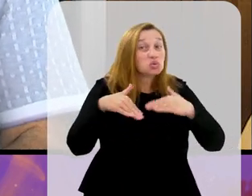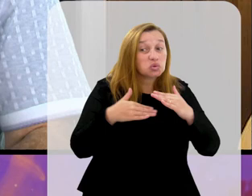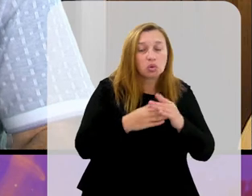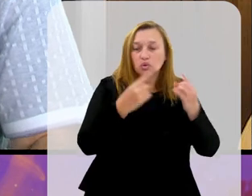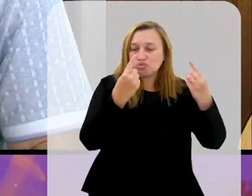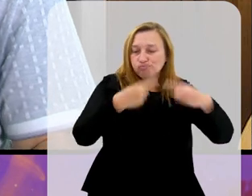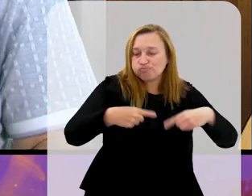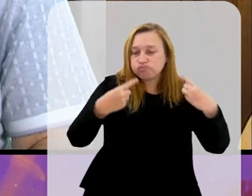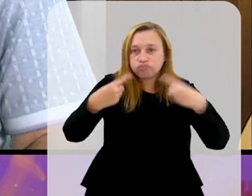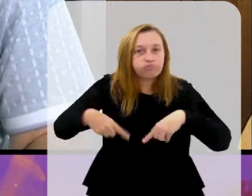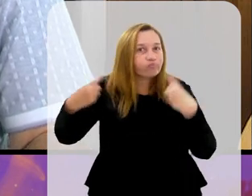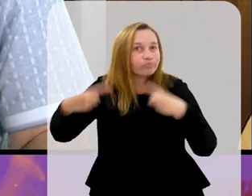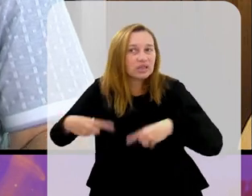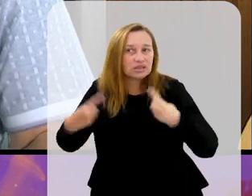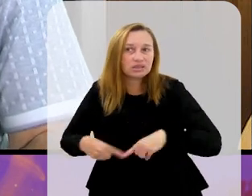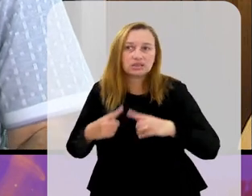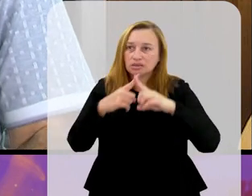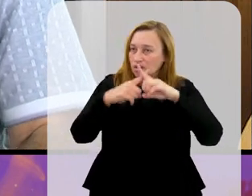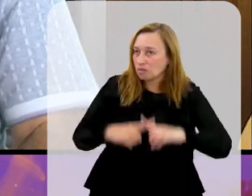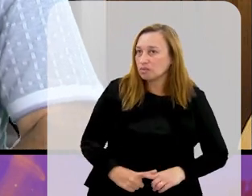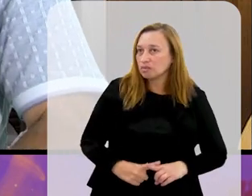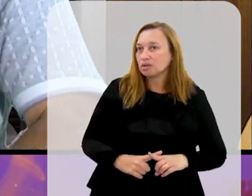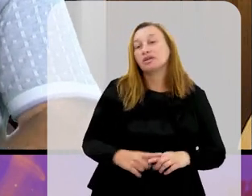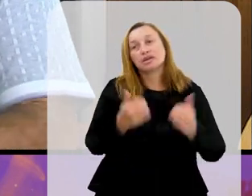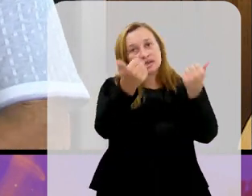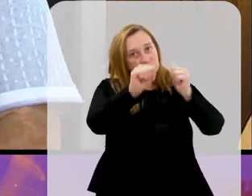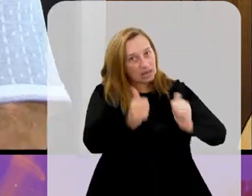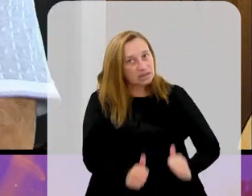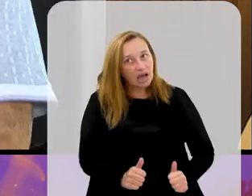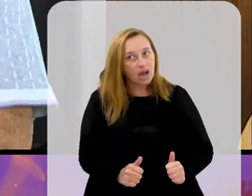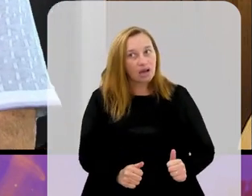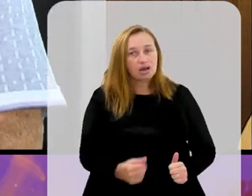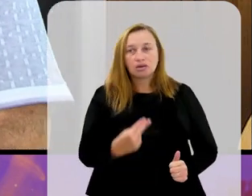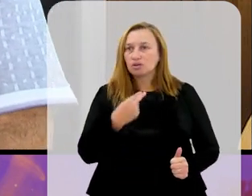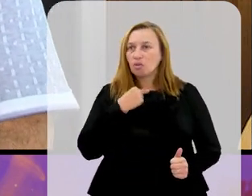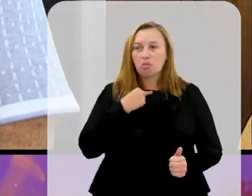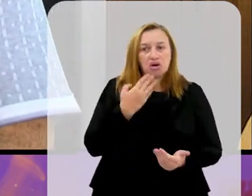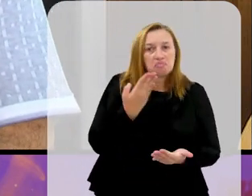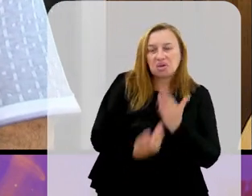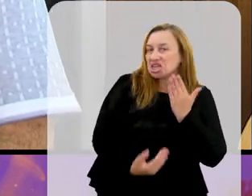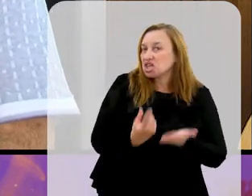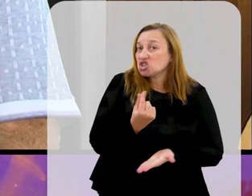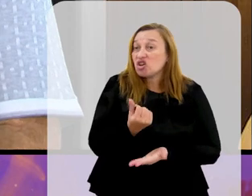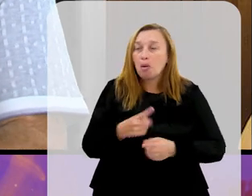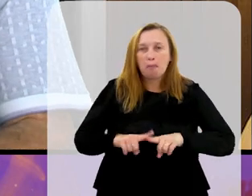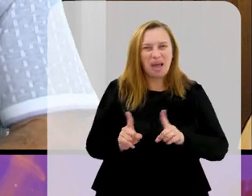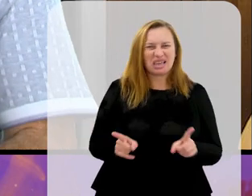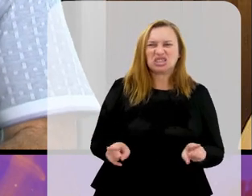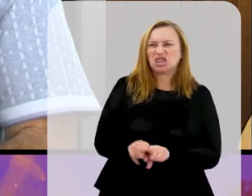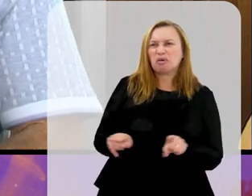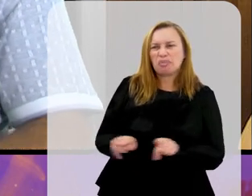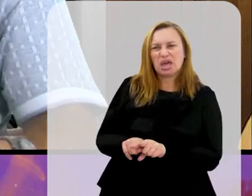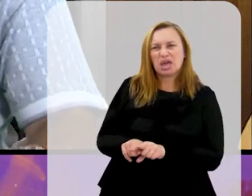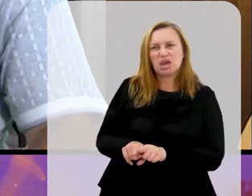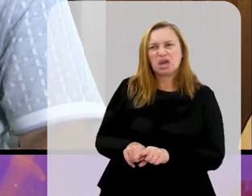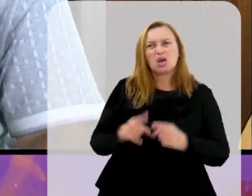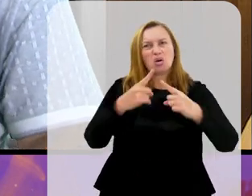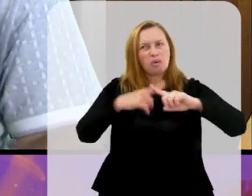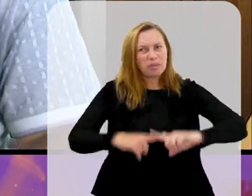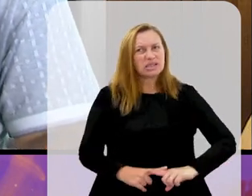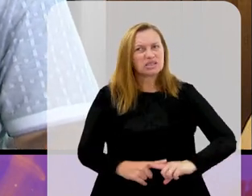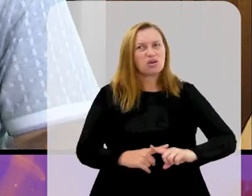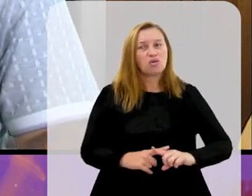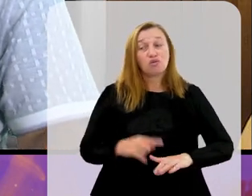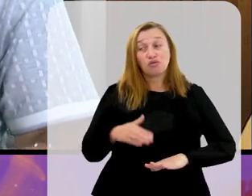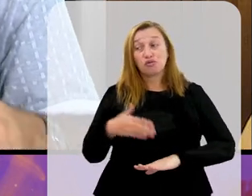partidas. Aí a gente também tem que analisar. Ora, ninguém está para perder dinheiro. Mas também, jogar